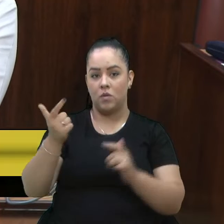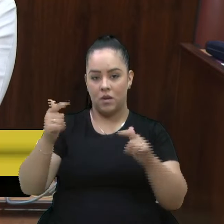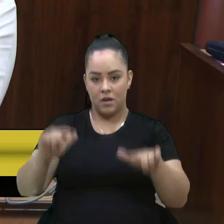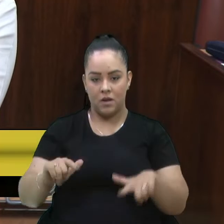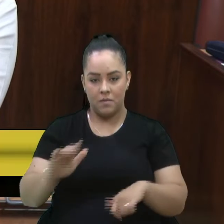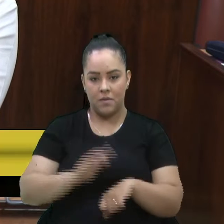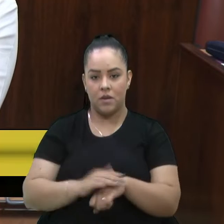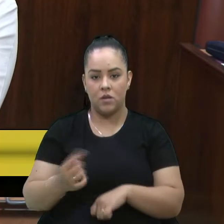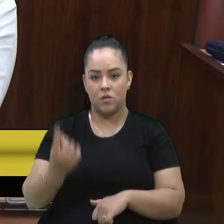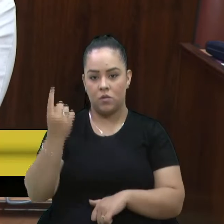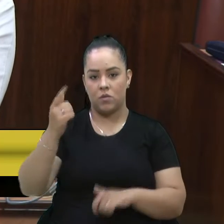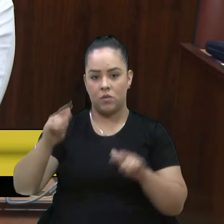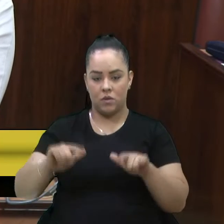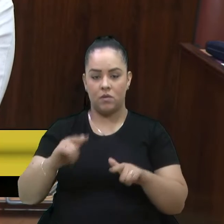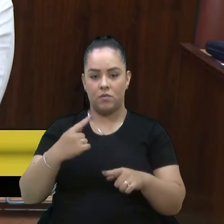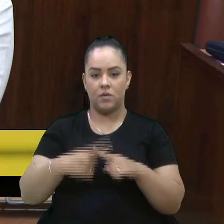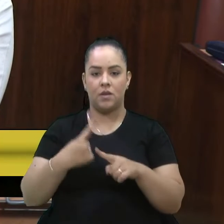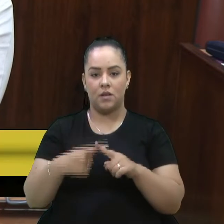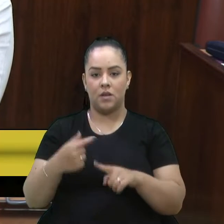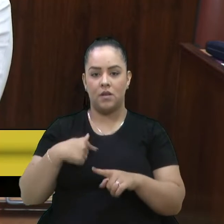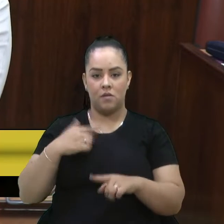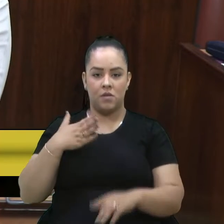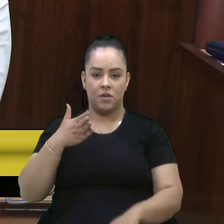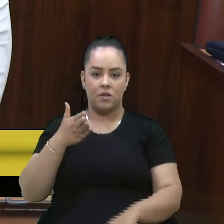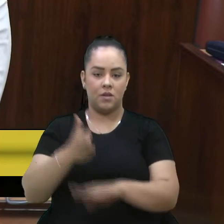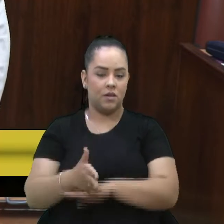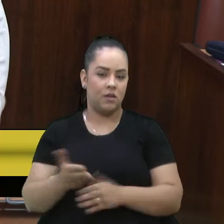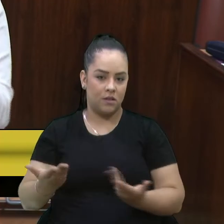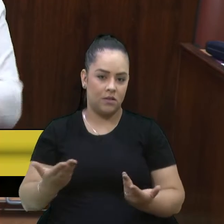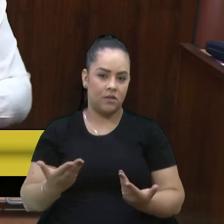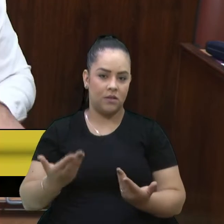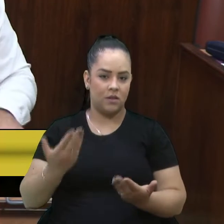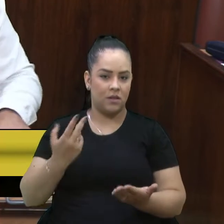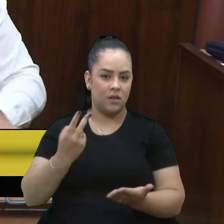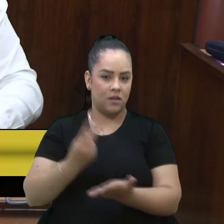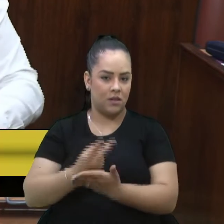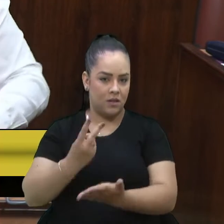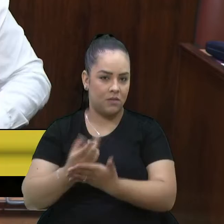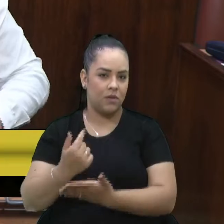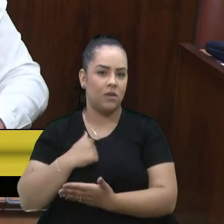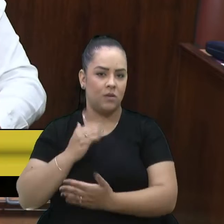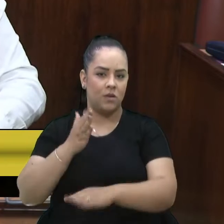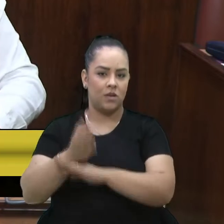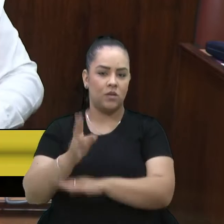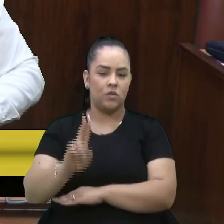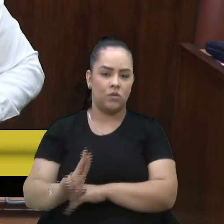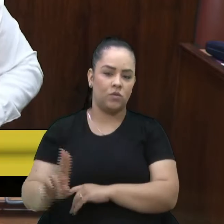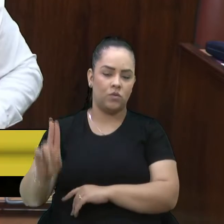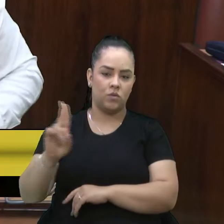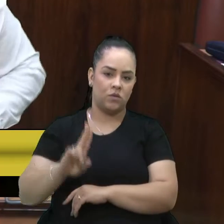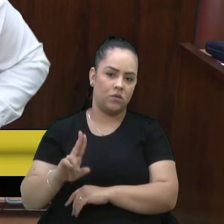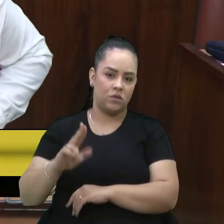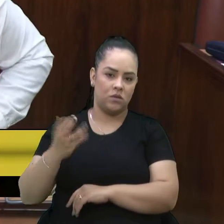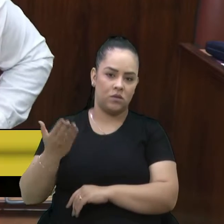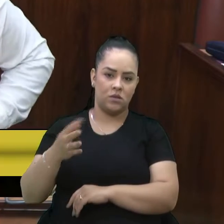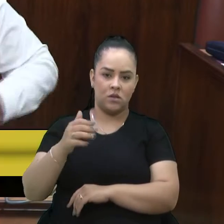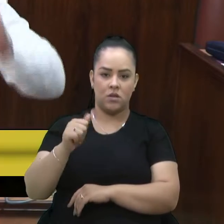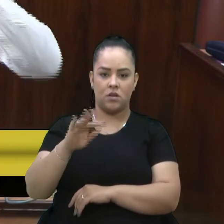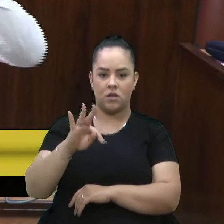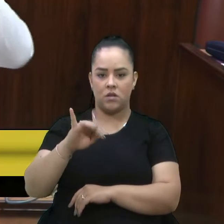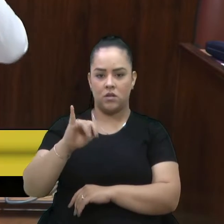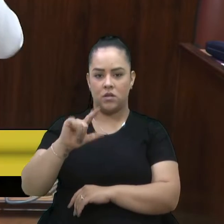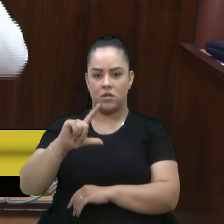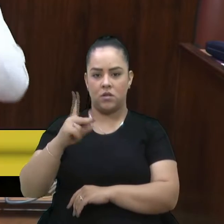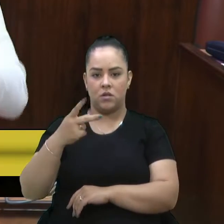porque eu frequentava, ou seja, era um assíduo usuário da Tílio Andriaza